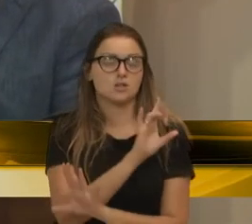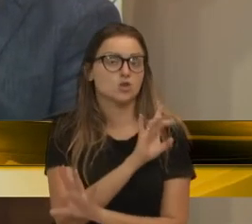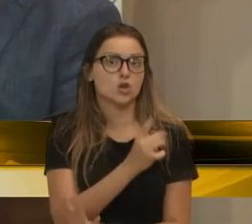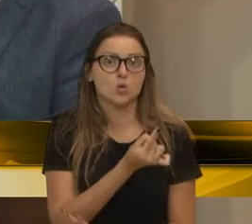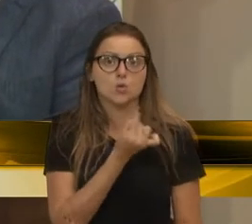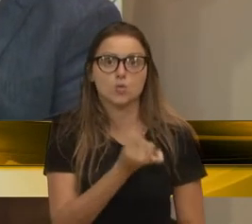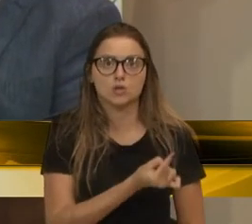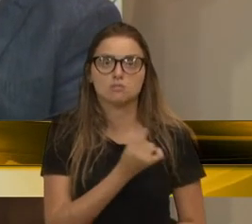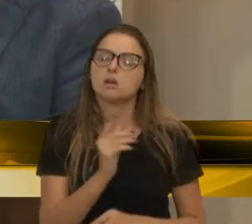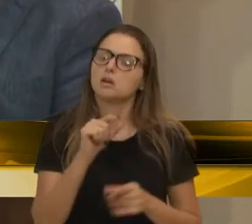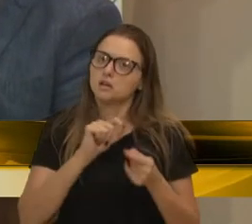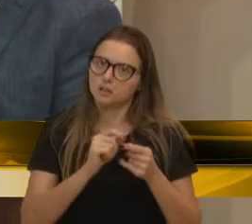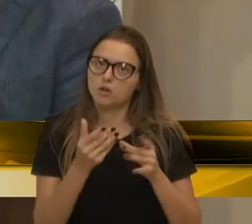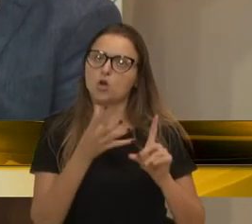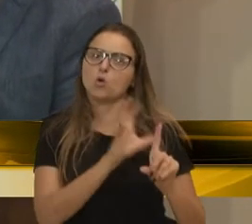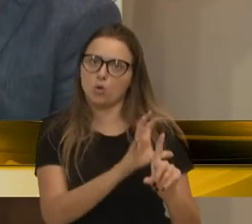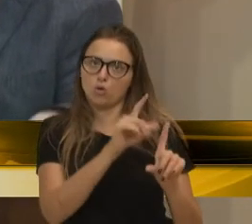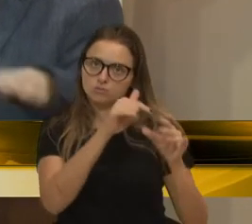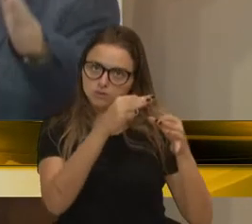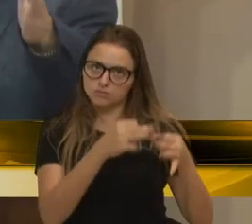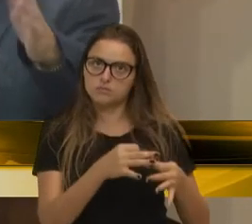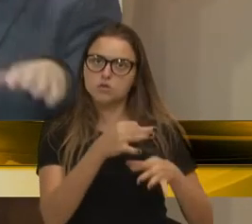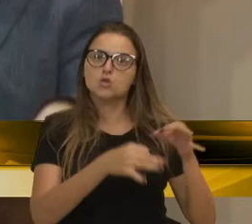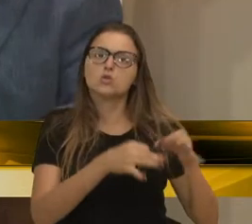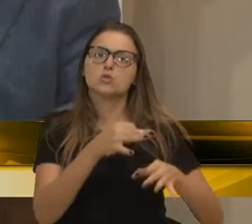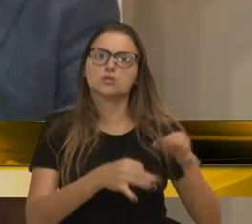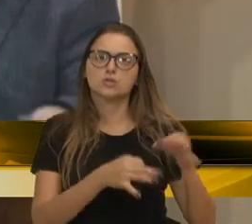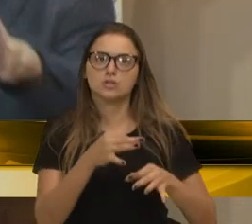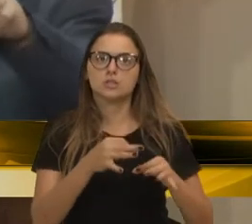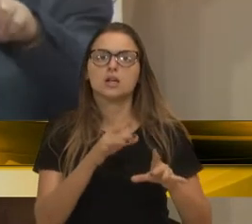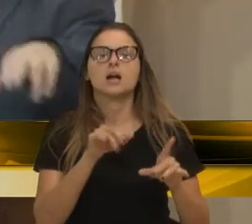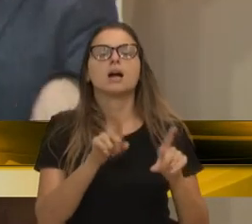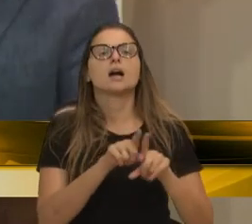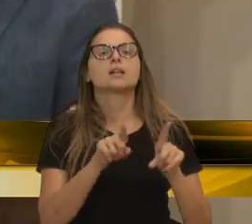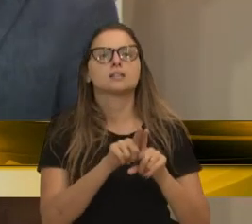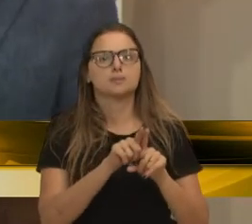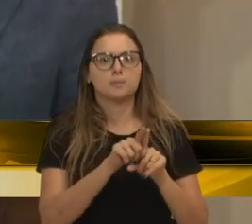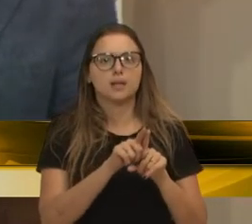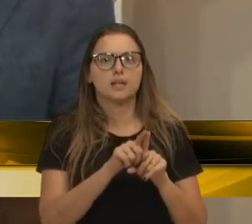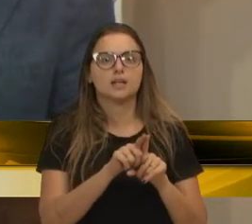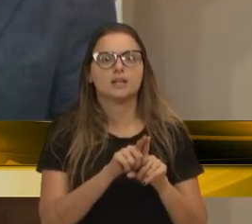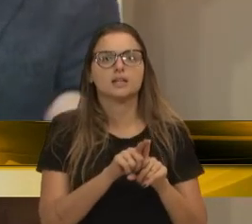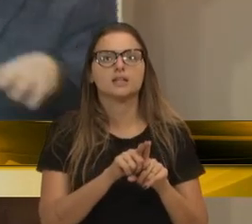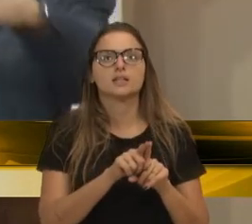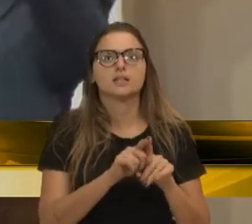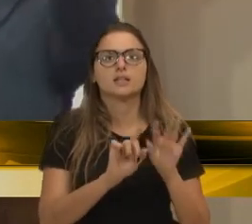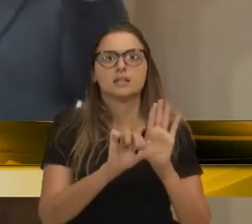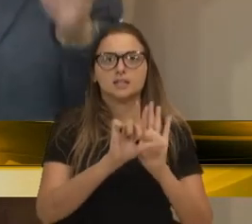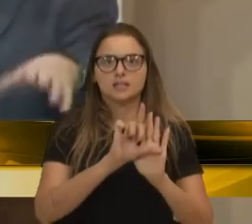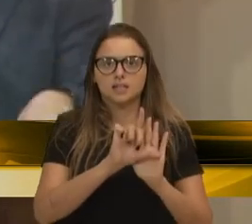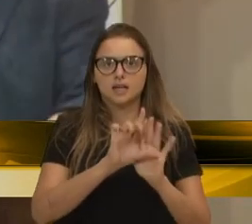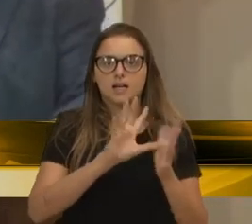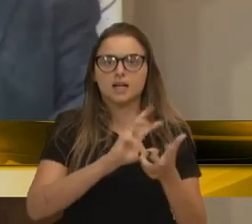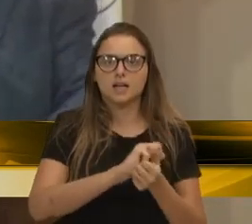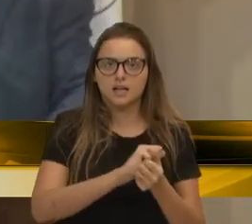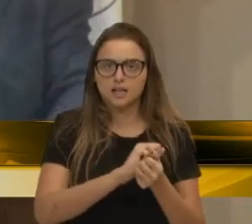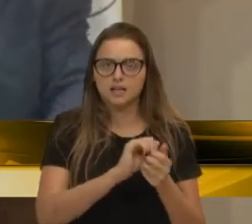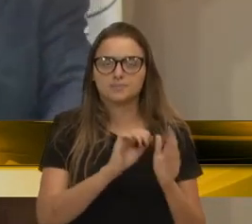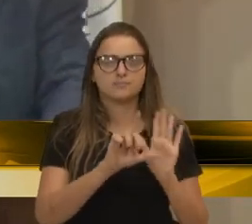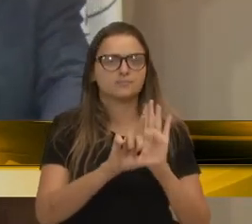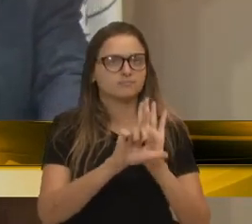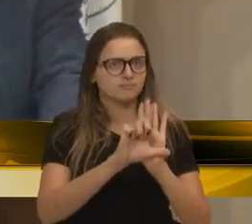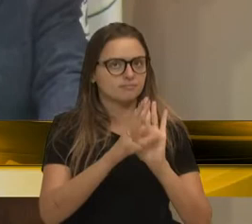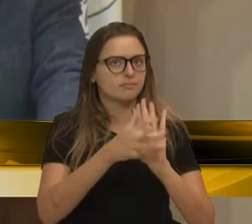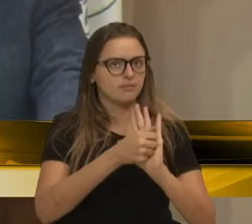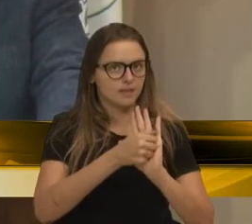rejeitamos corretamente. Ah, e do Fio Esporte também. São dois projetos em dois anos. De todas as mensagens que foram